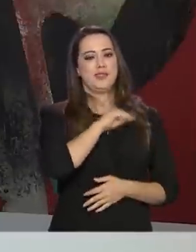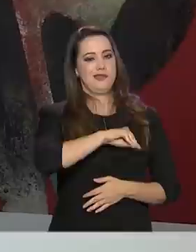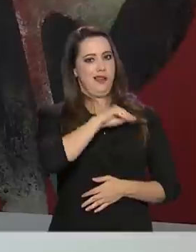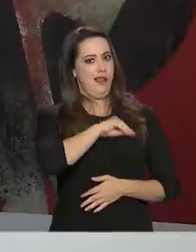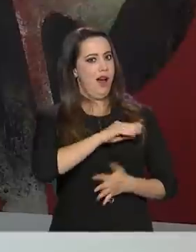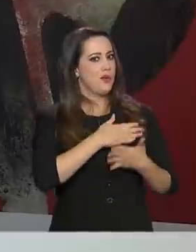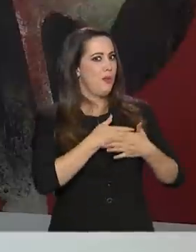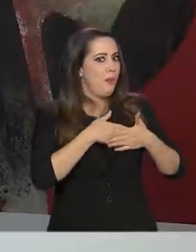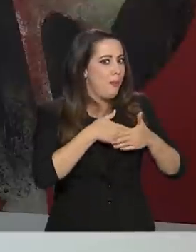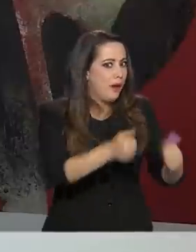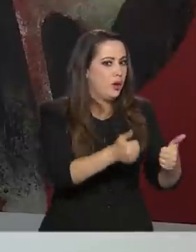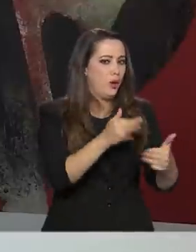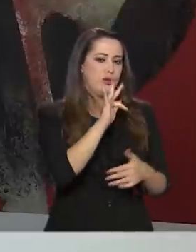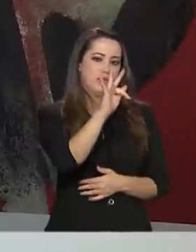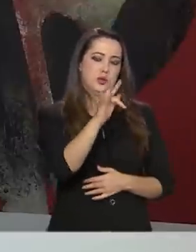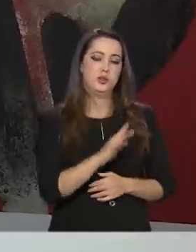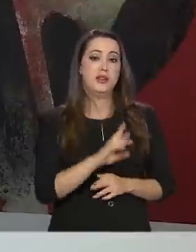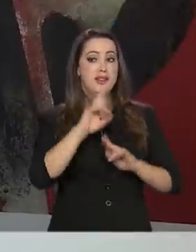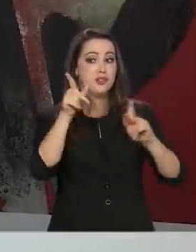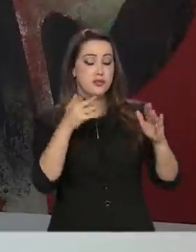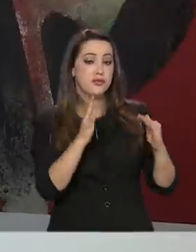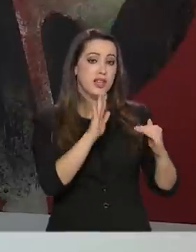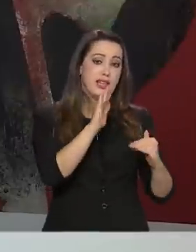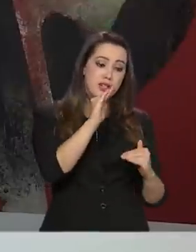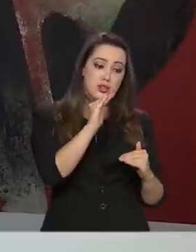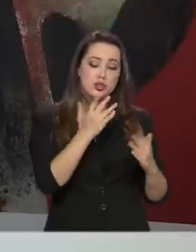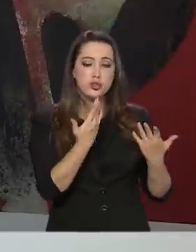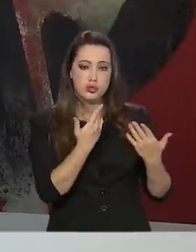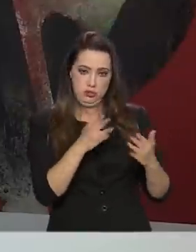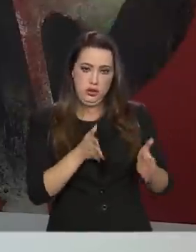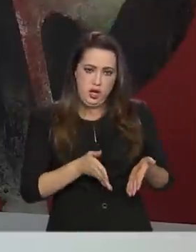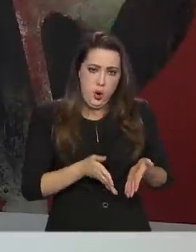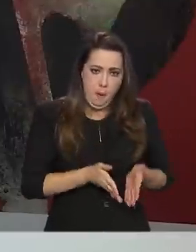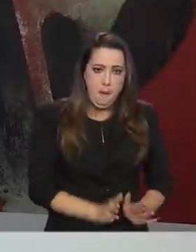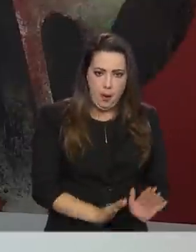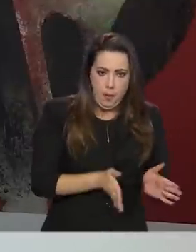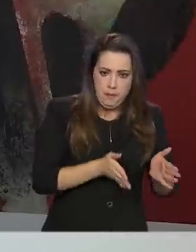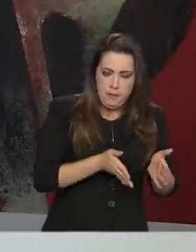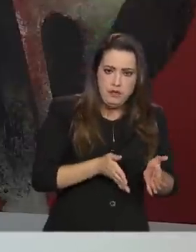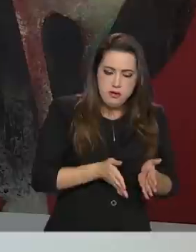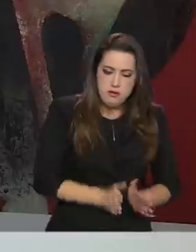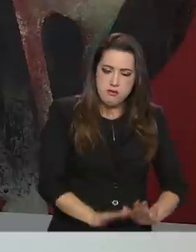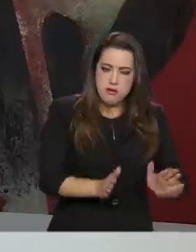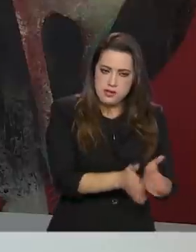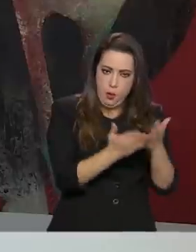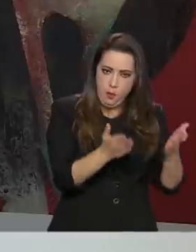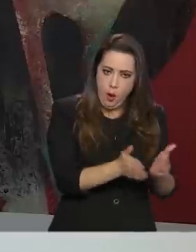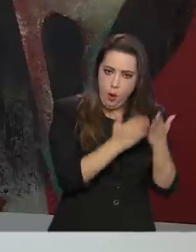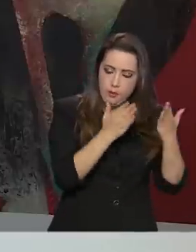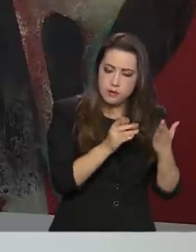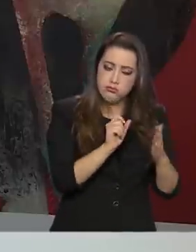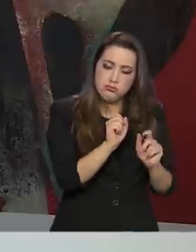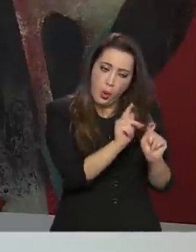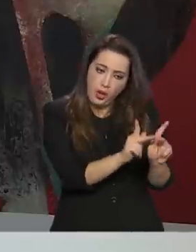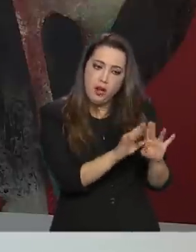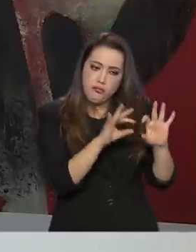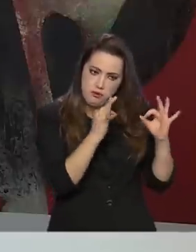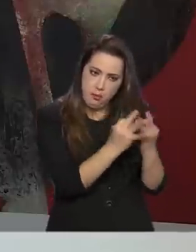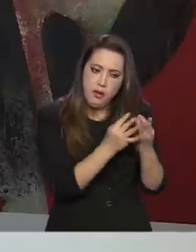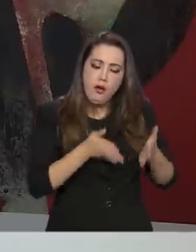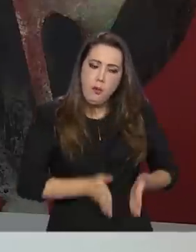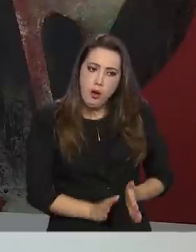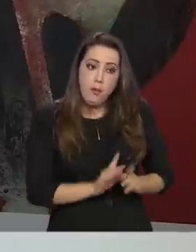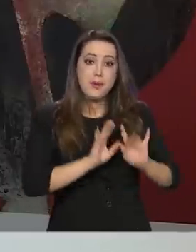mais amplo, que é um conceito de desigualdade dinâmica ou de mobilidade de renda. É a capacidade de você nascer em uma família pobre e,